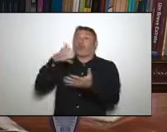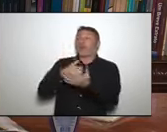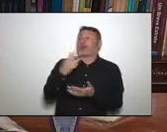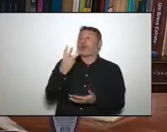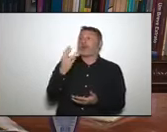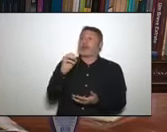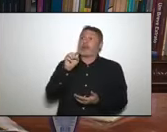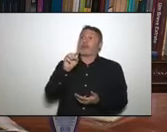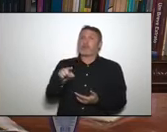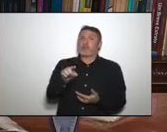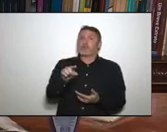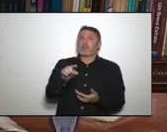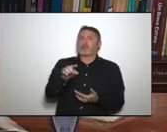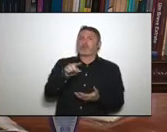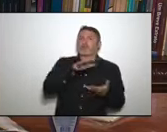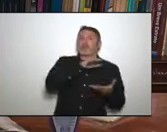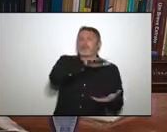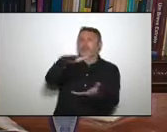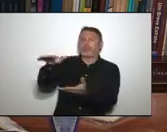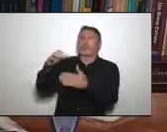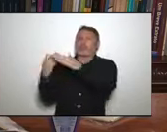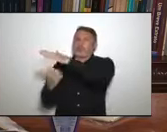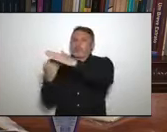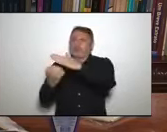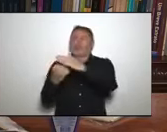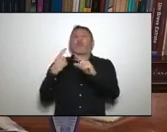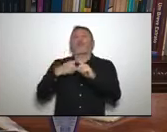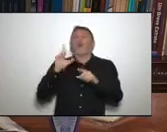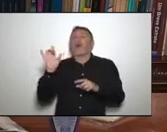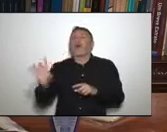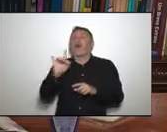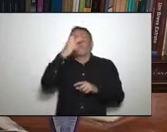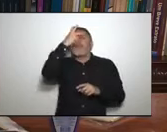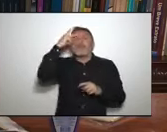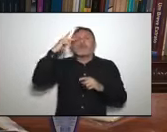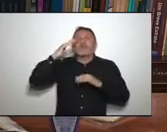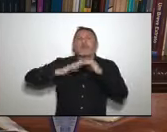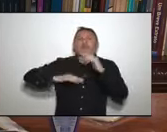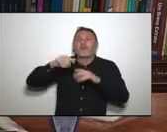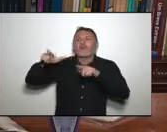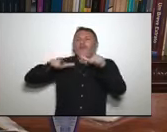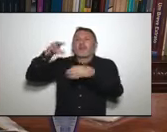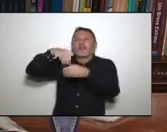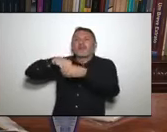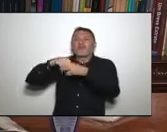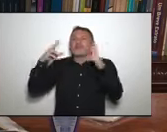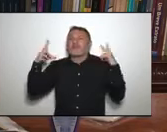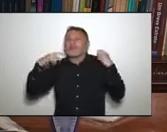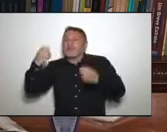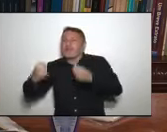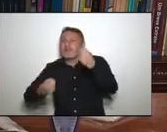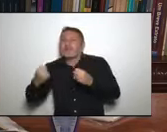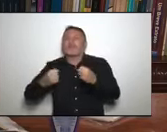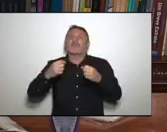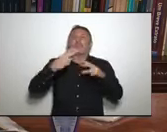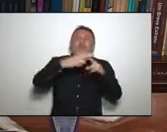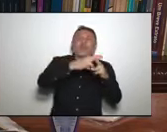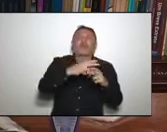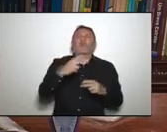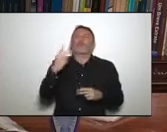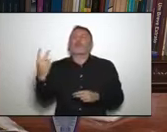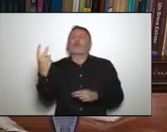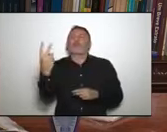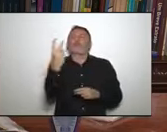porque também vamos duas máscaras para cada profissional vamos precisar de mais vamos precisar de um significativo dessas dessas